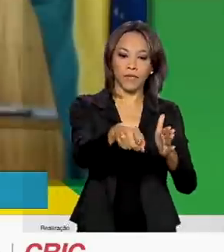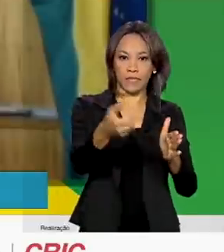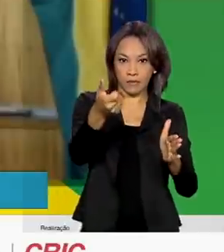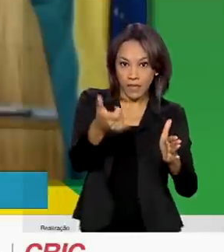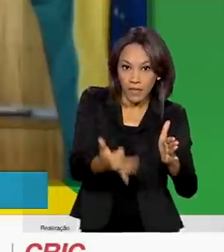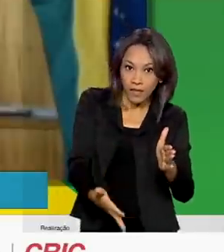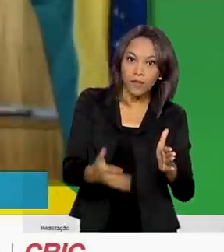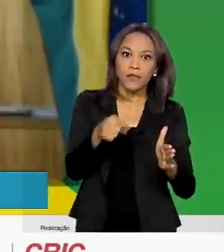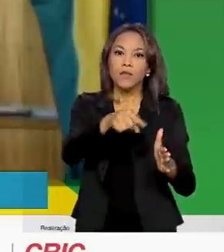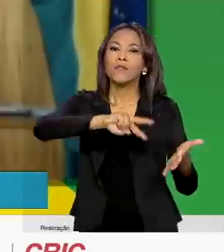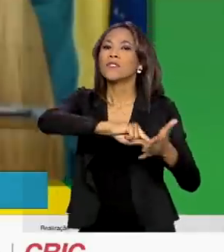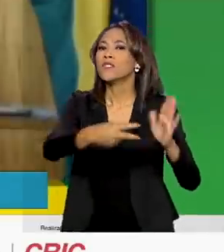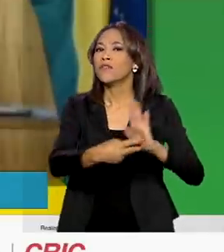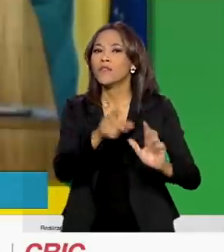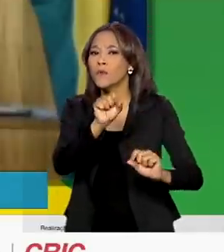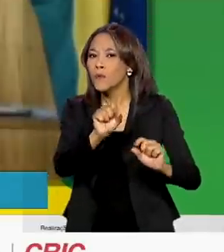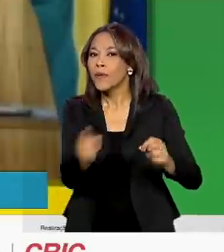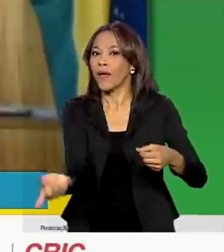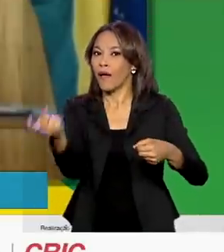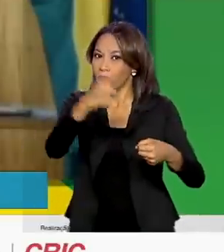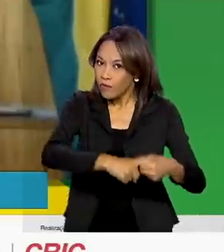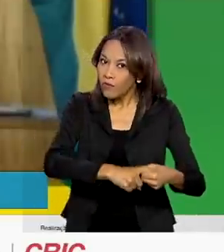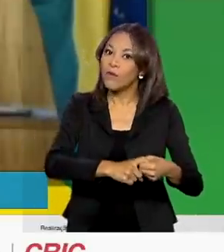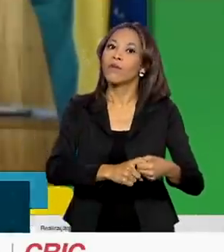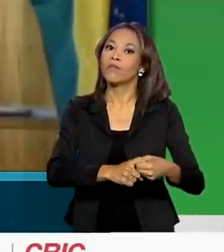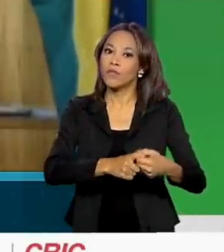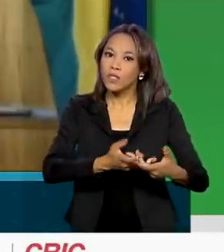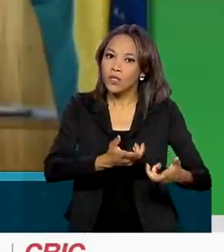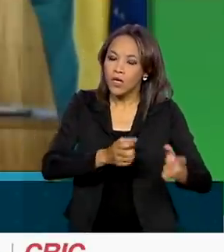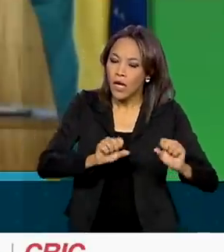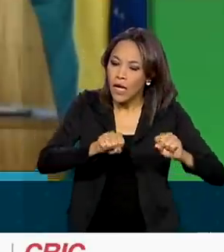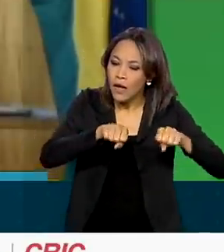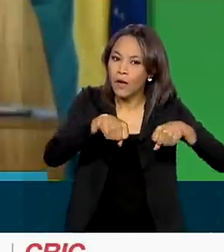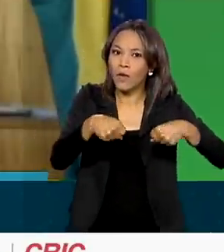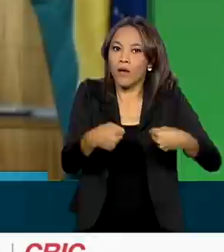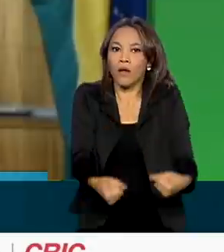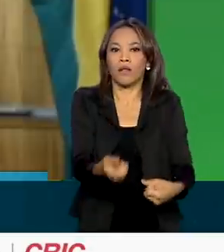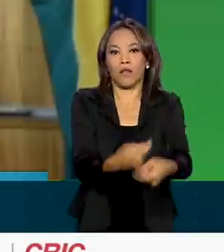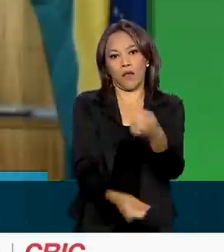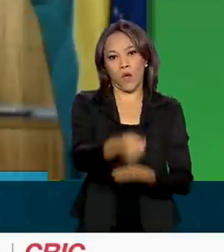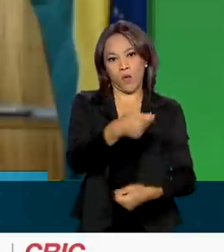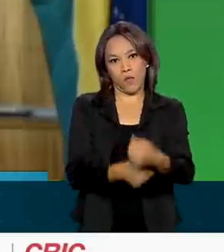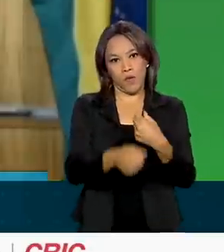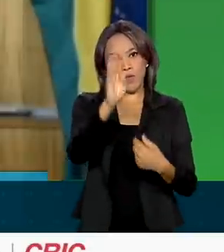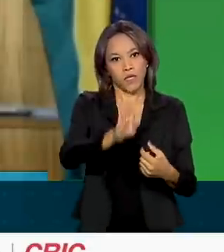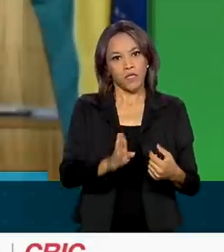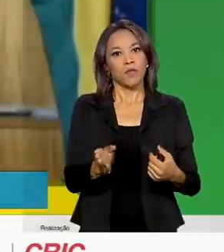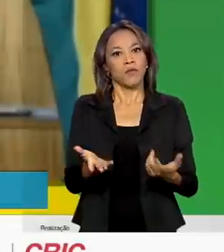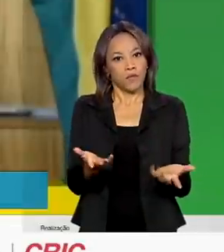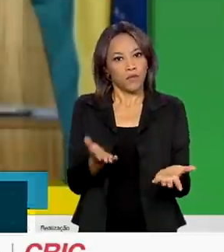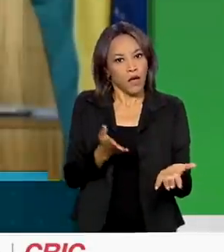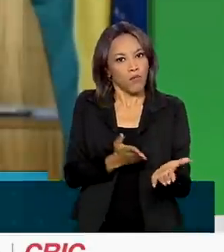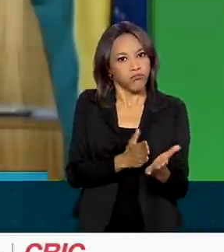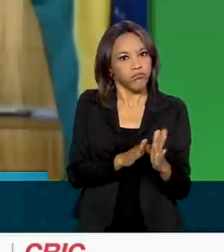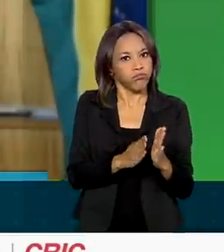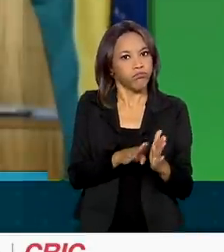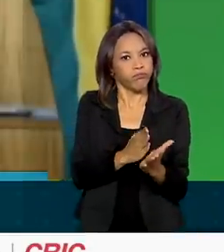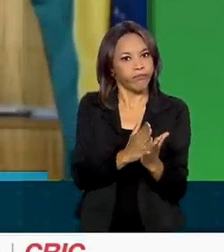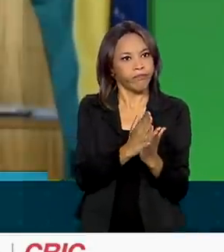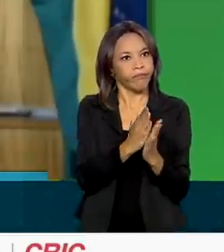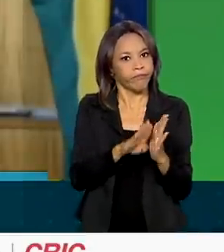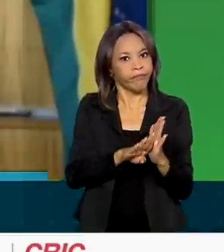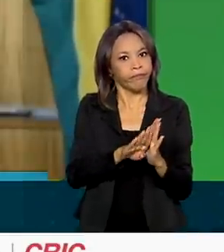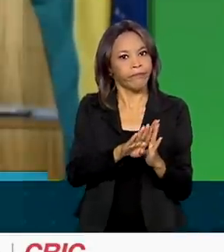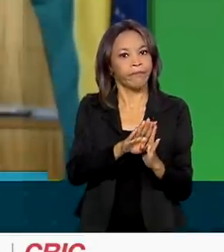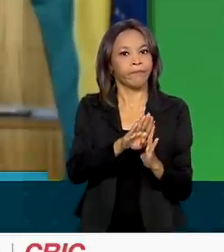recuperação cíclica é evidente. O Brasil voltou em V e está decolando de novo. Essa recuperação cíclica agora